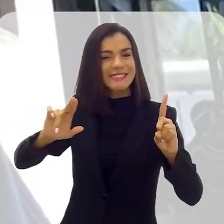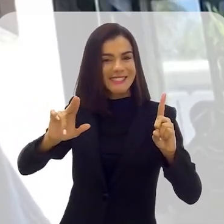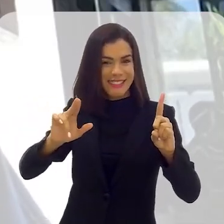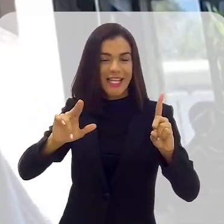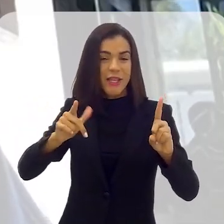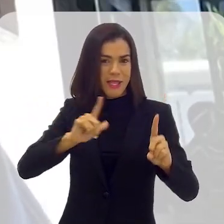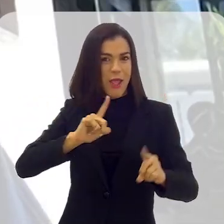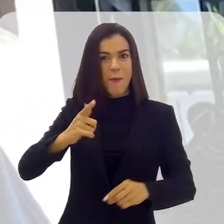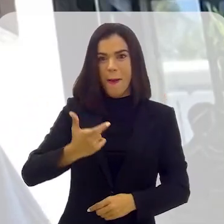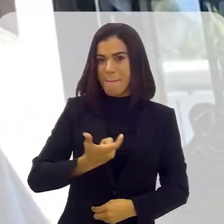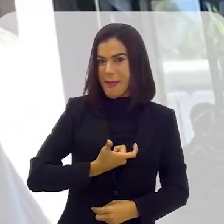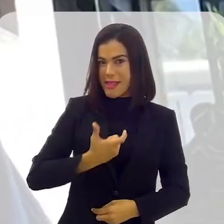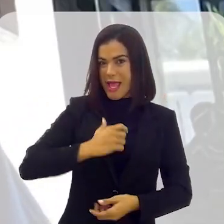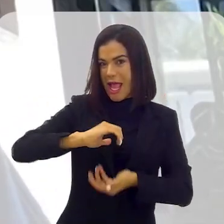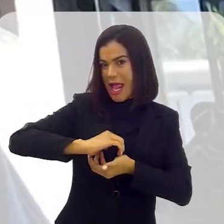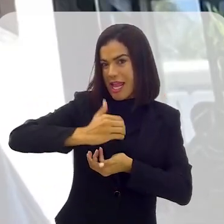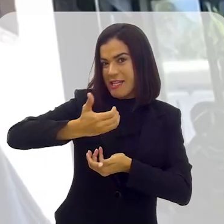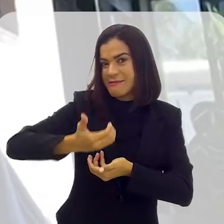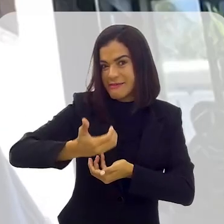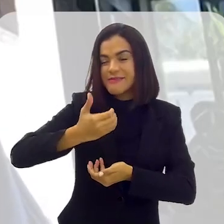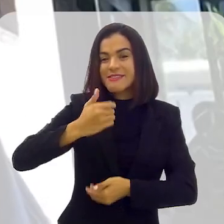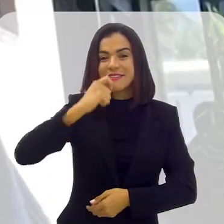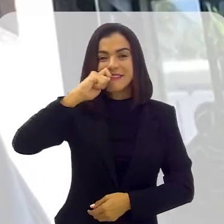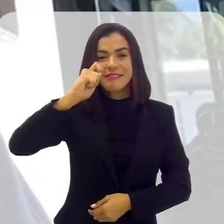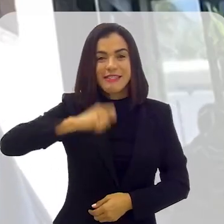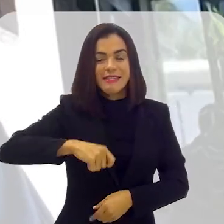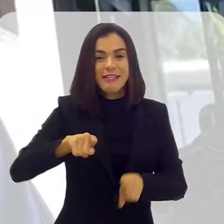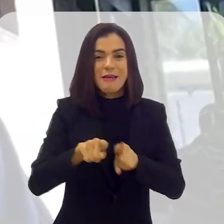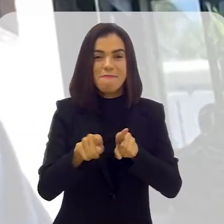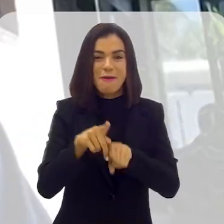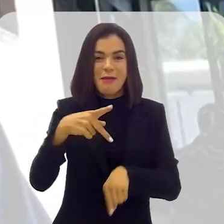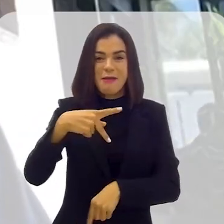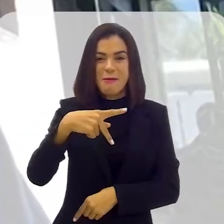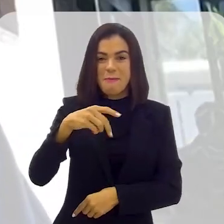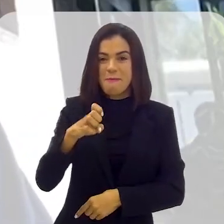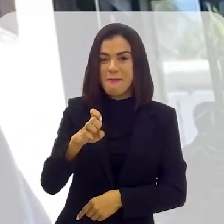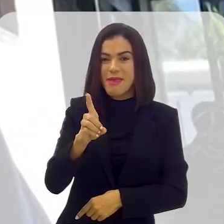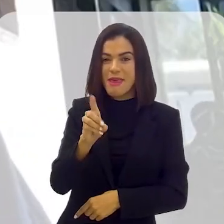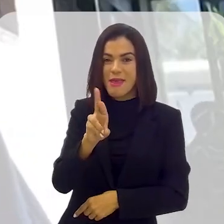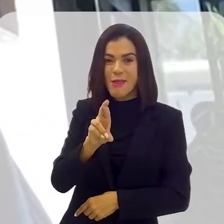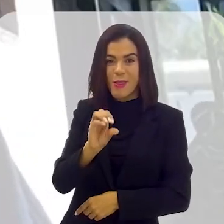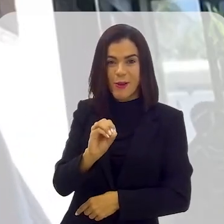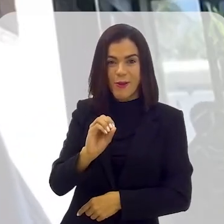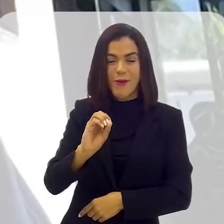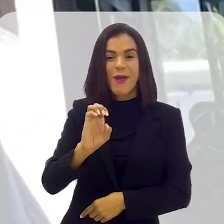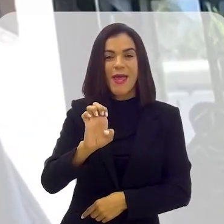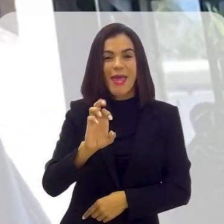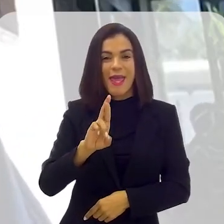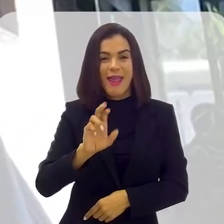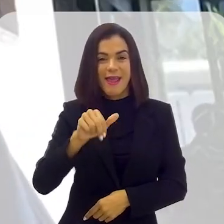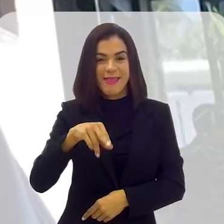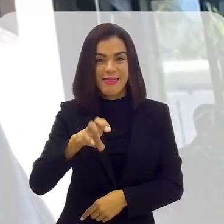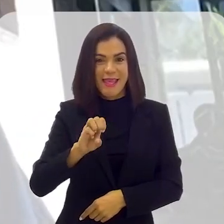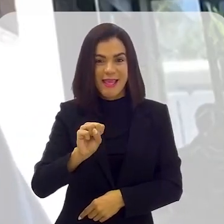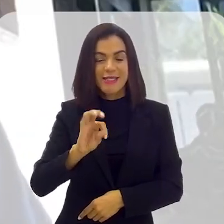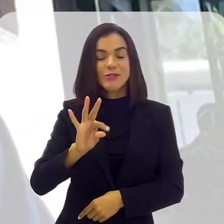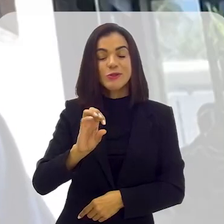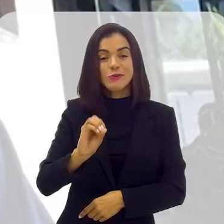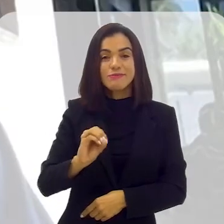entidades. Tem essa Medalha Tiradentes, tem o Pedro Ernesto também, algumas